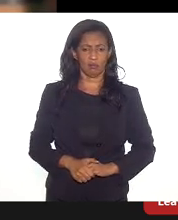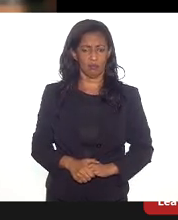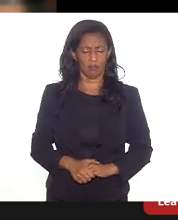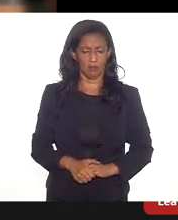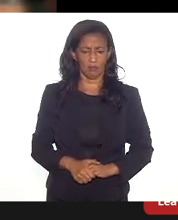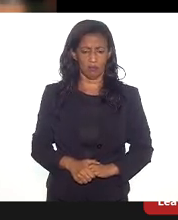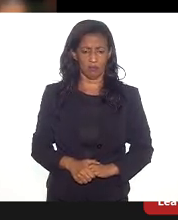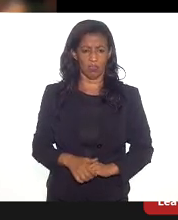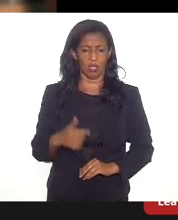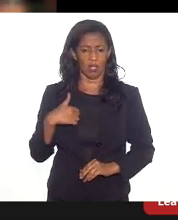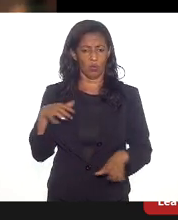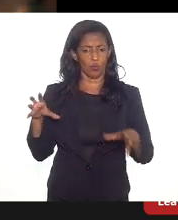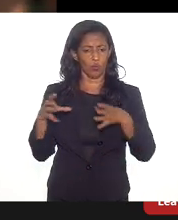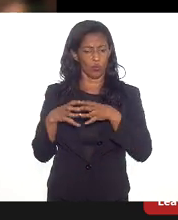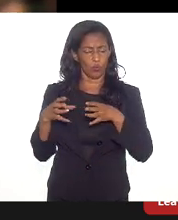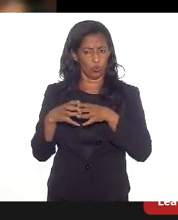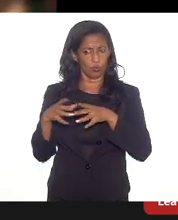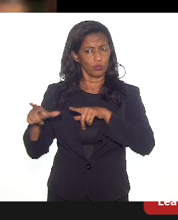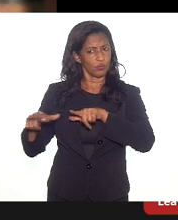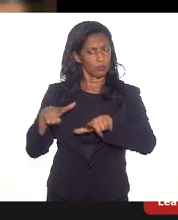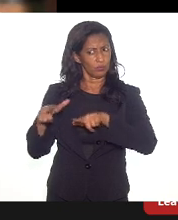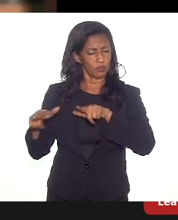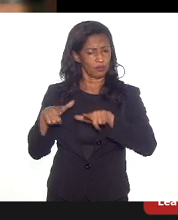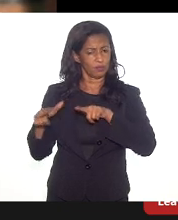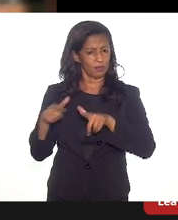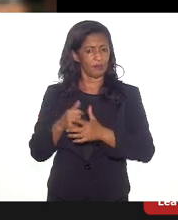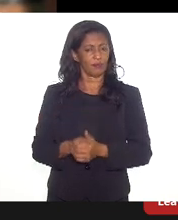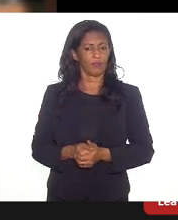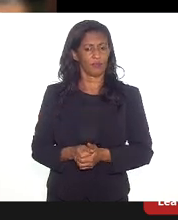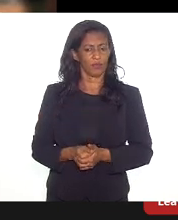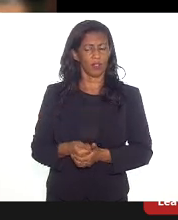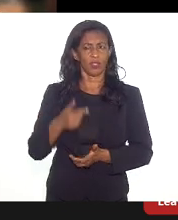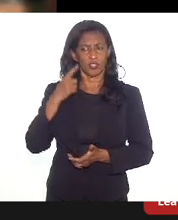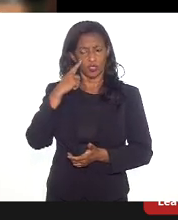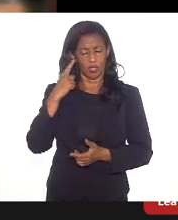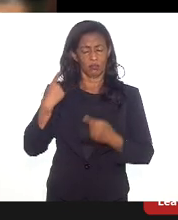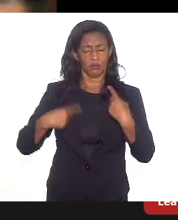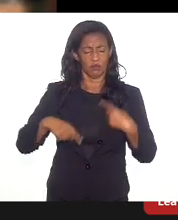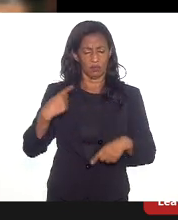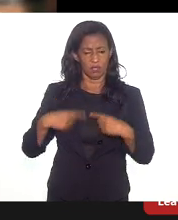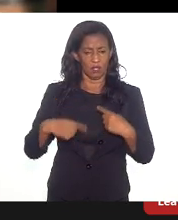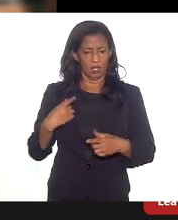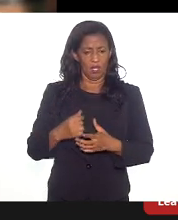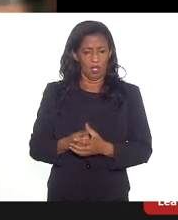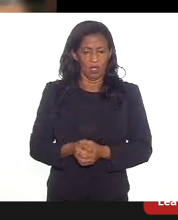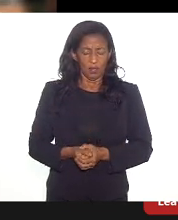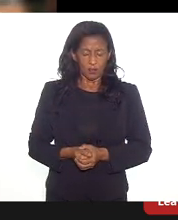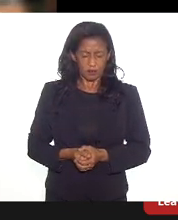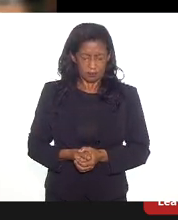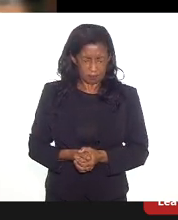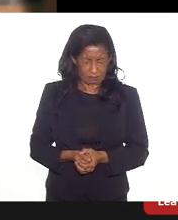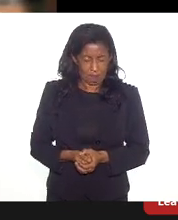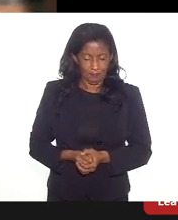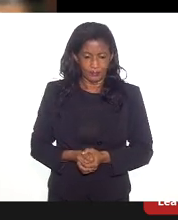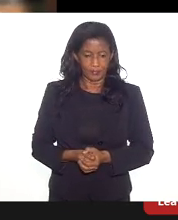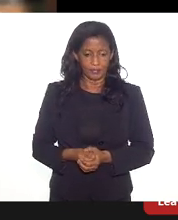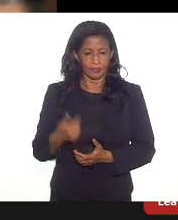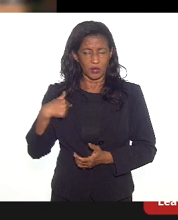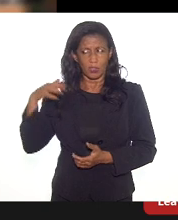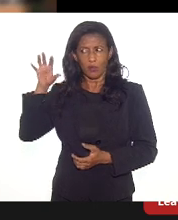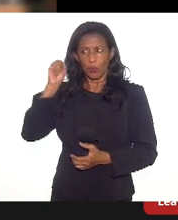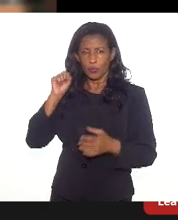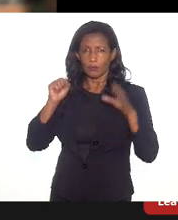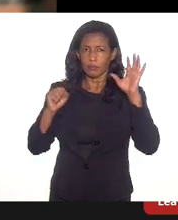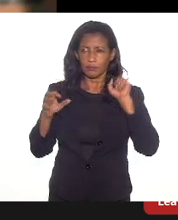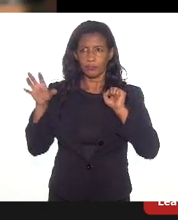eu e um grupo de trabalho, os trabalhadores da Centrais, baseia muito discurso sobre isso, eu estava escutando aqui as falações do